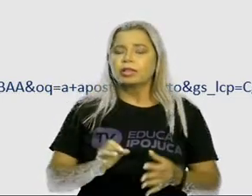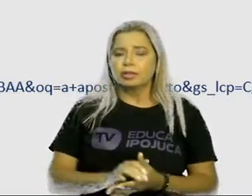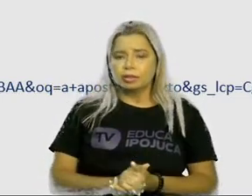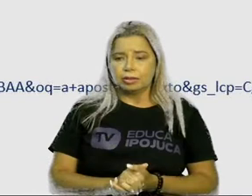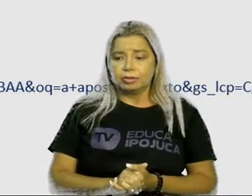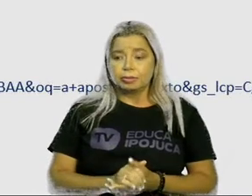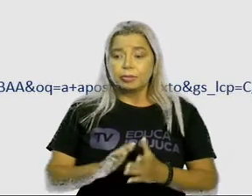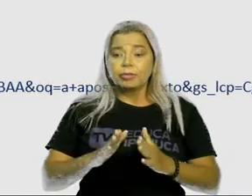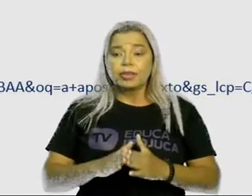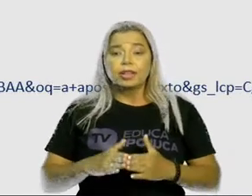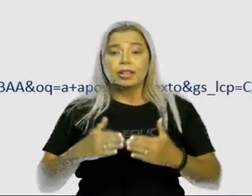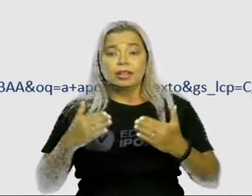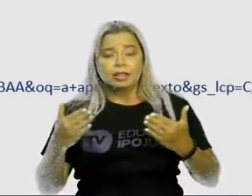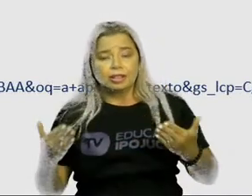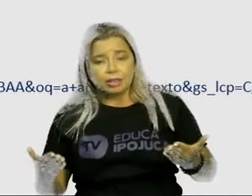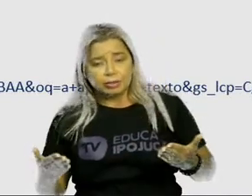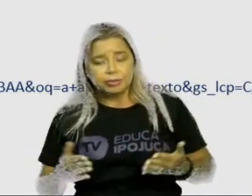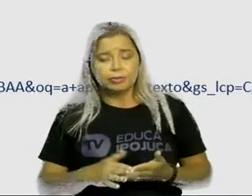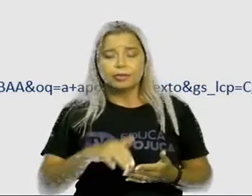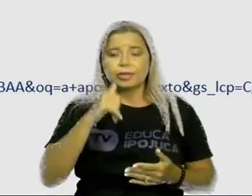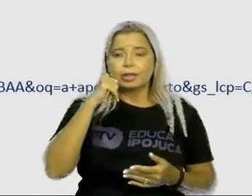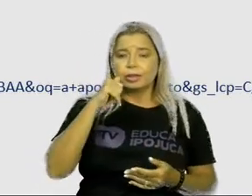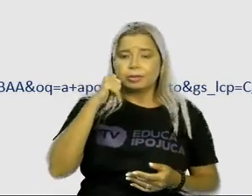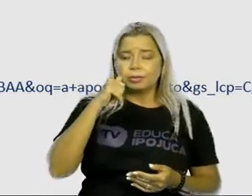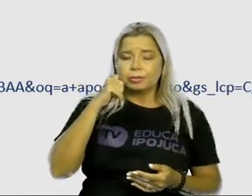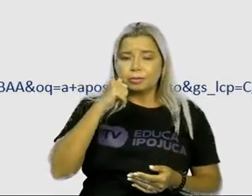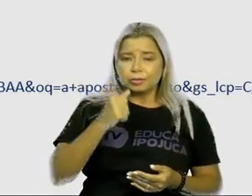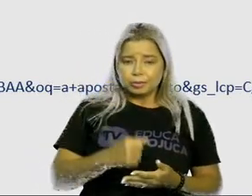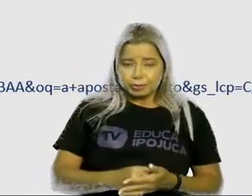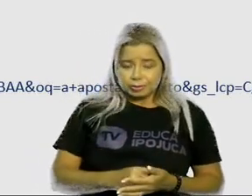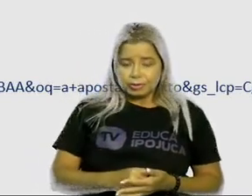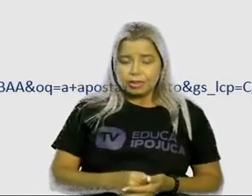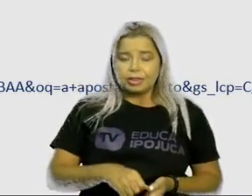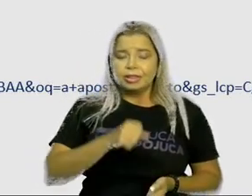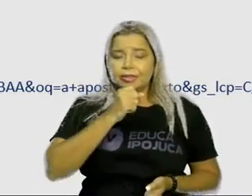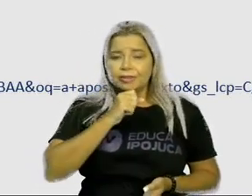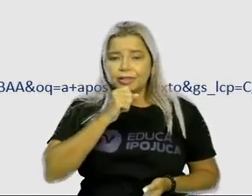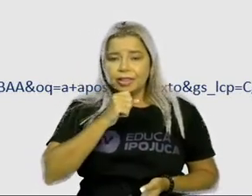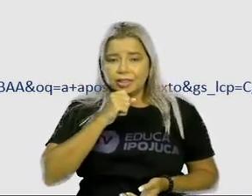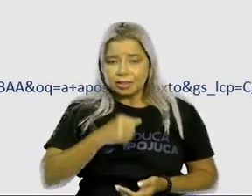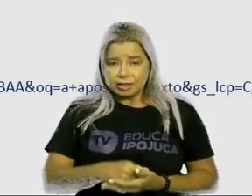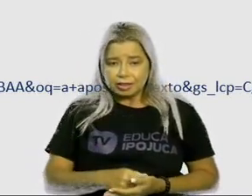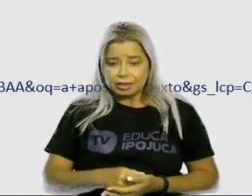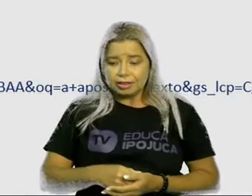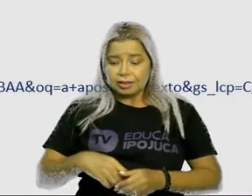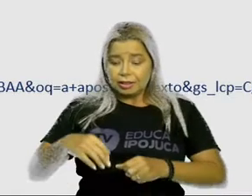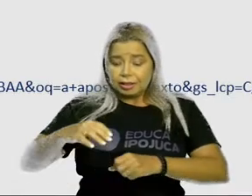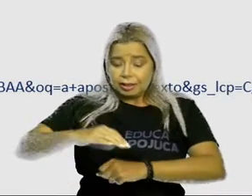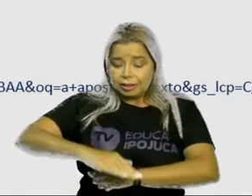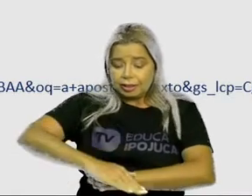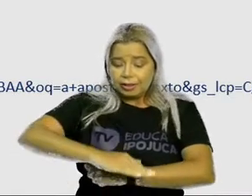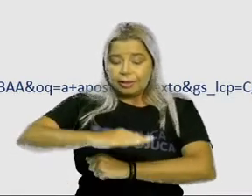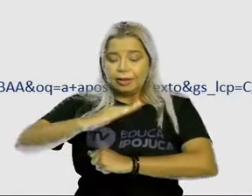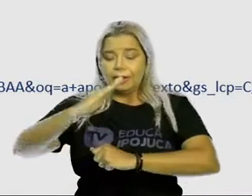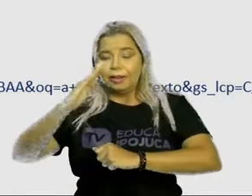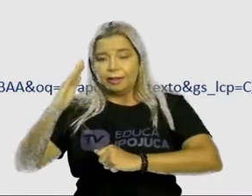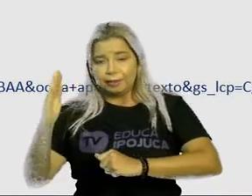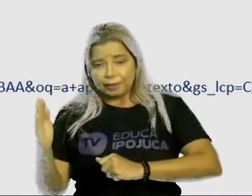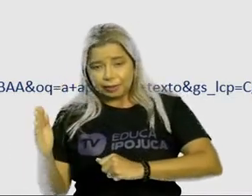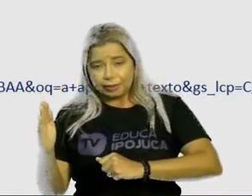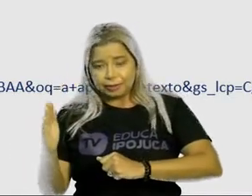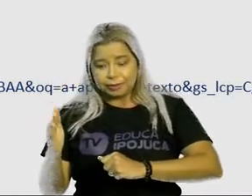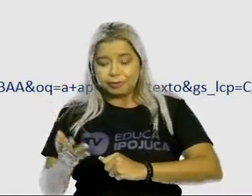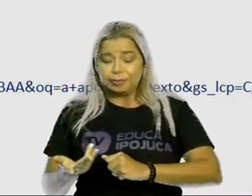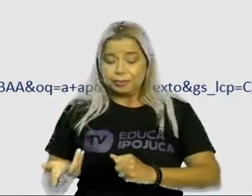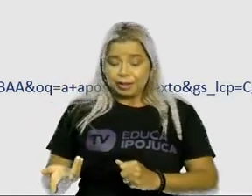levantou a tampa da cesta e um galo de crista bem vermelhinha cantou satisfeito.